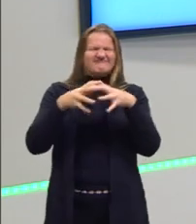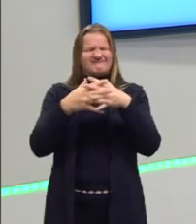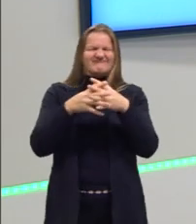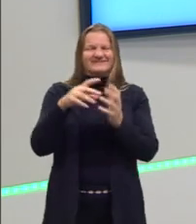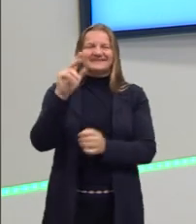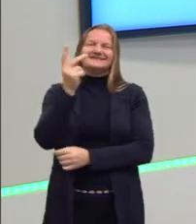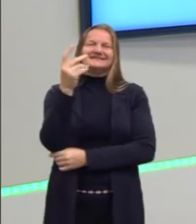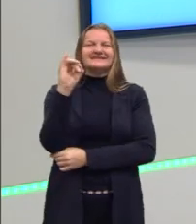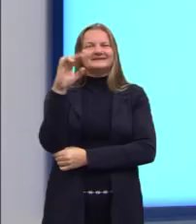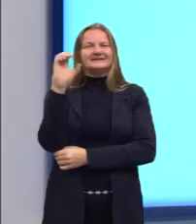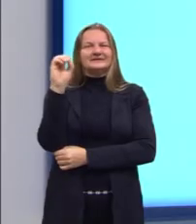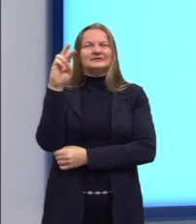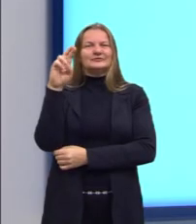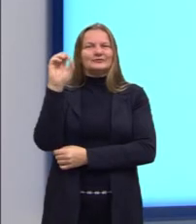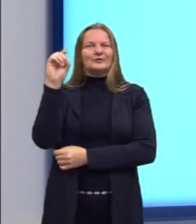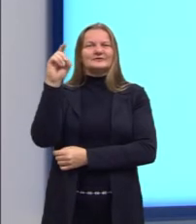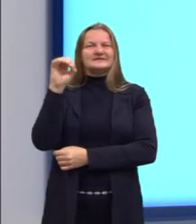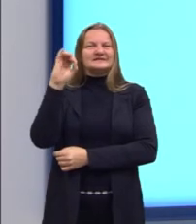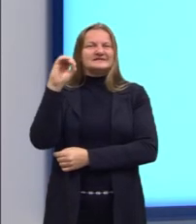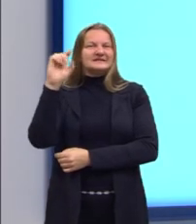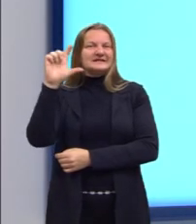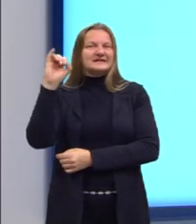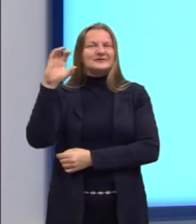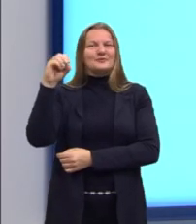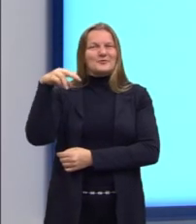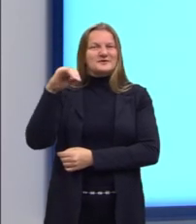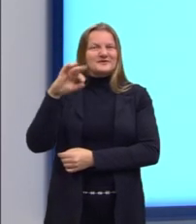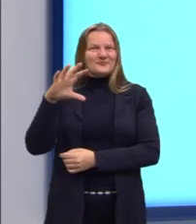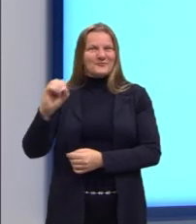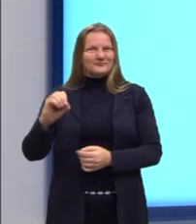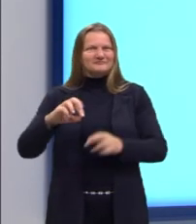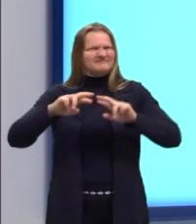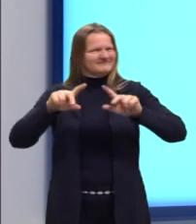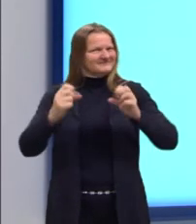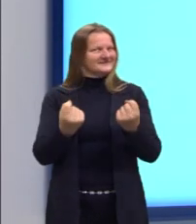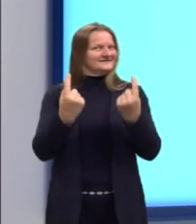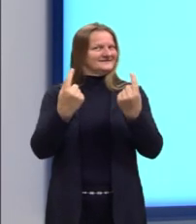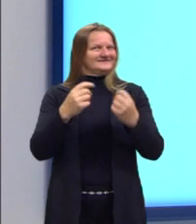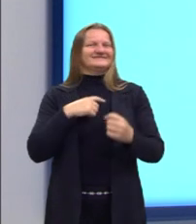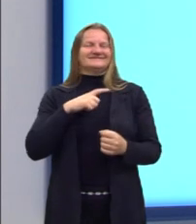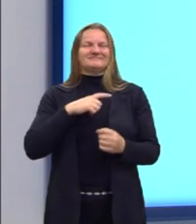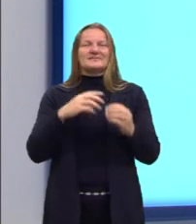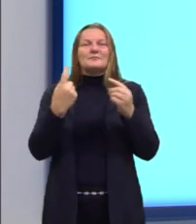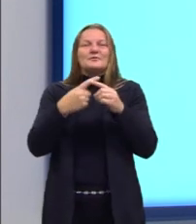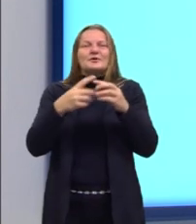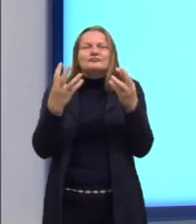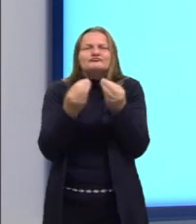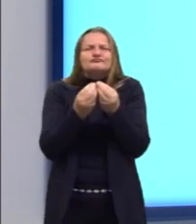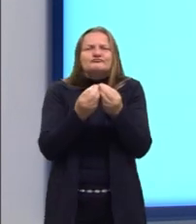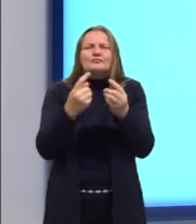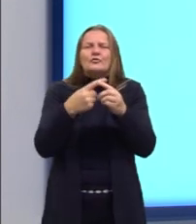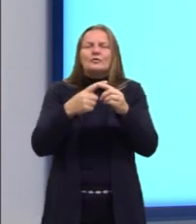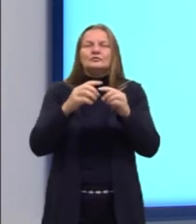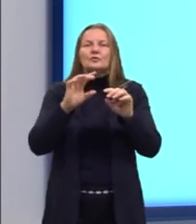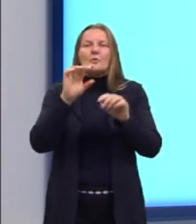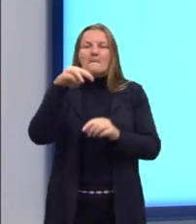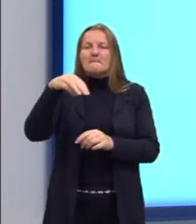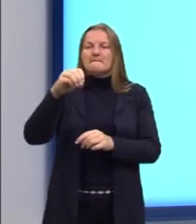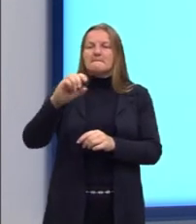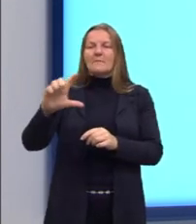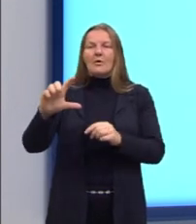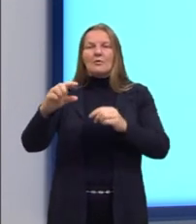o POH, que aí a gente lembra ali do OH. E indica a concentração em mol por litro dos ânions